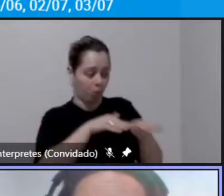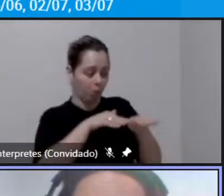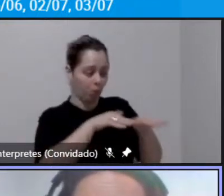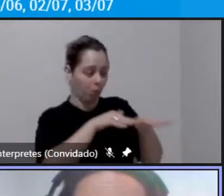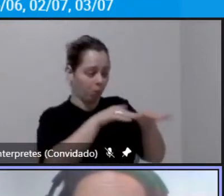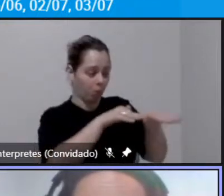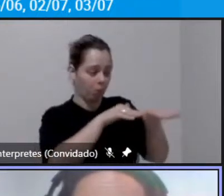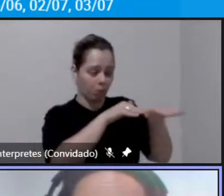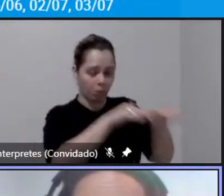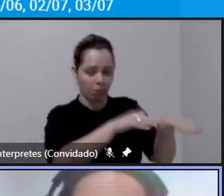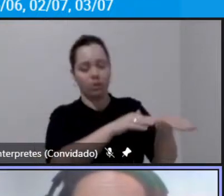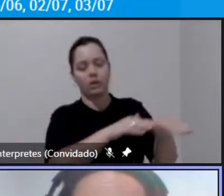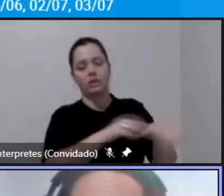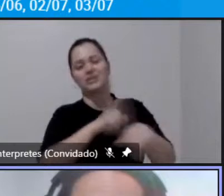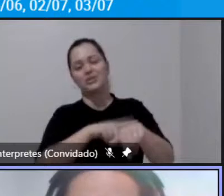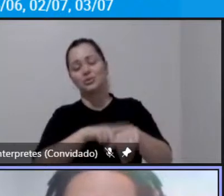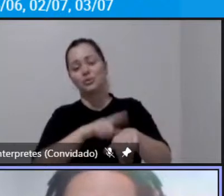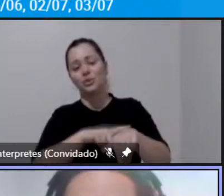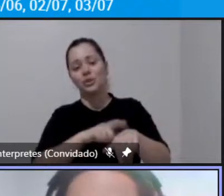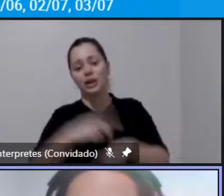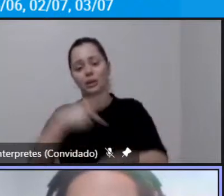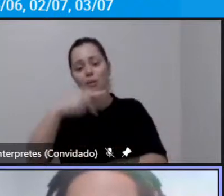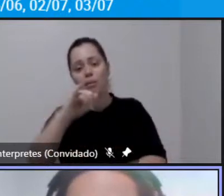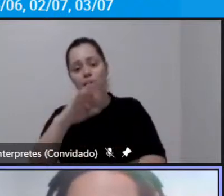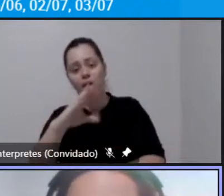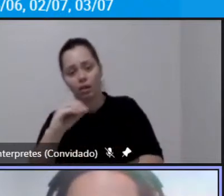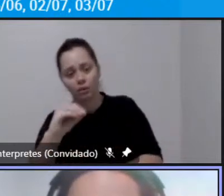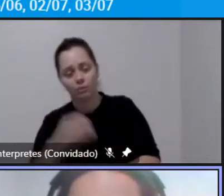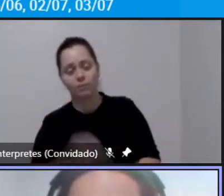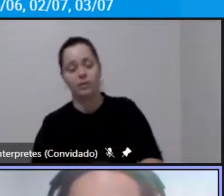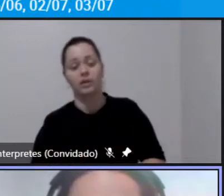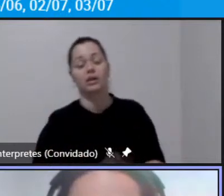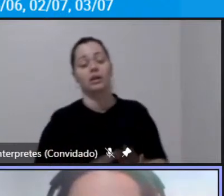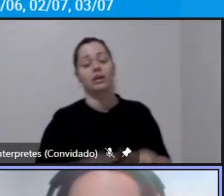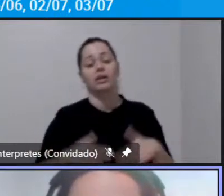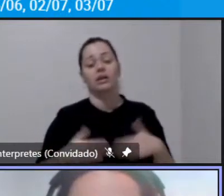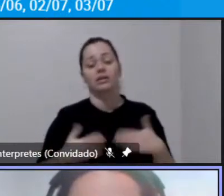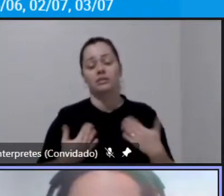é em relação aos outros